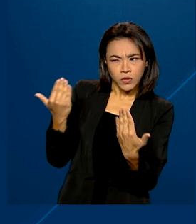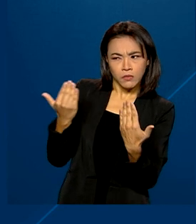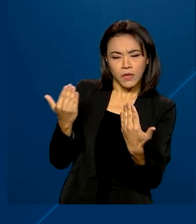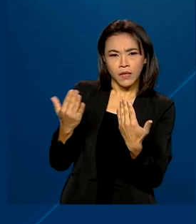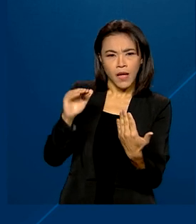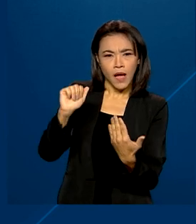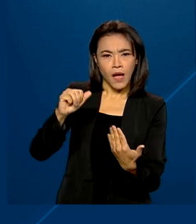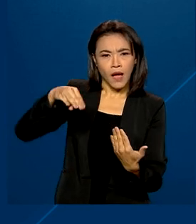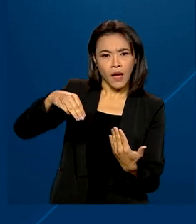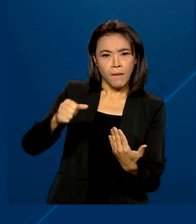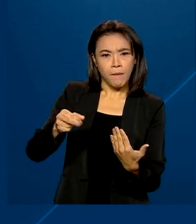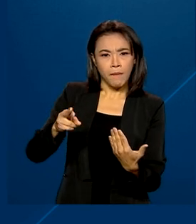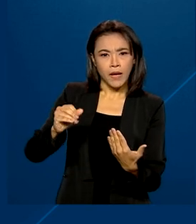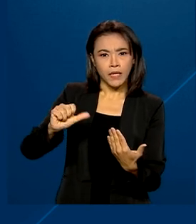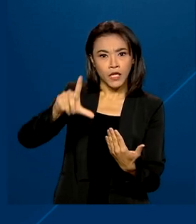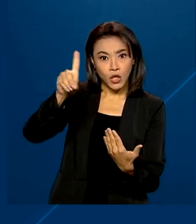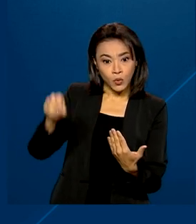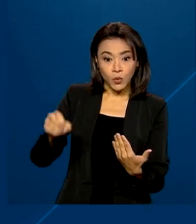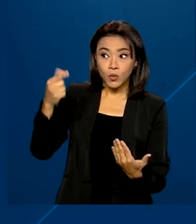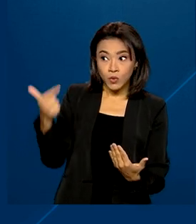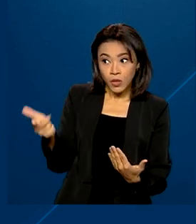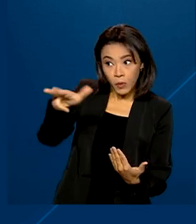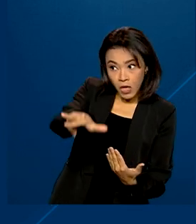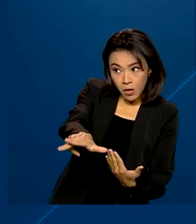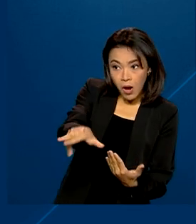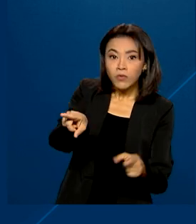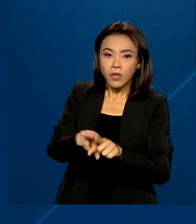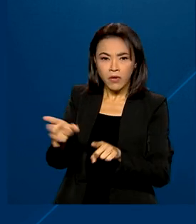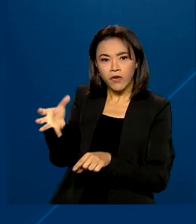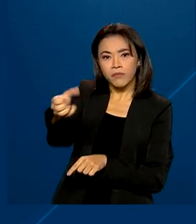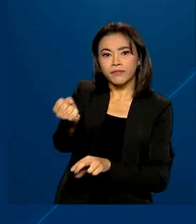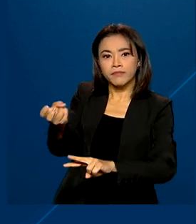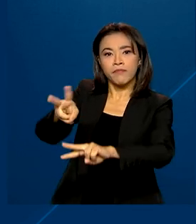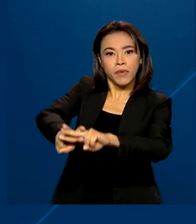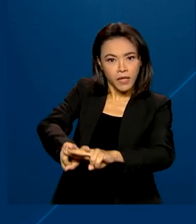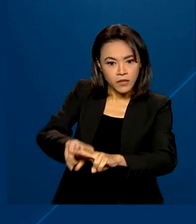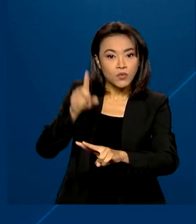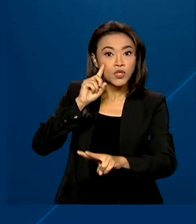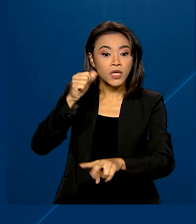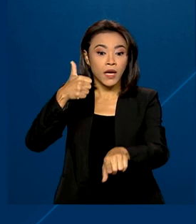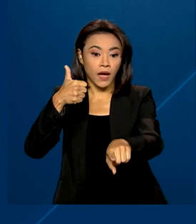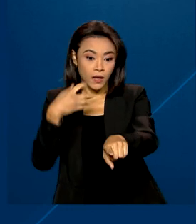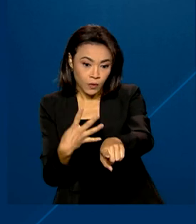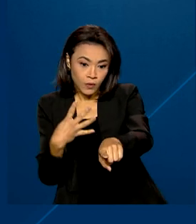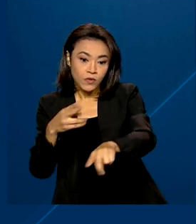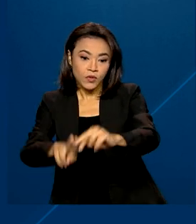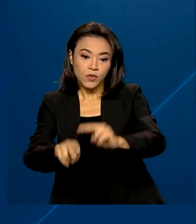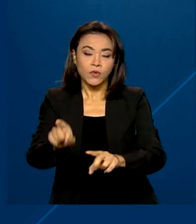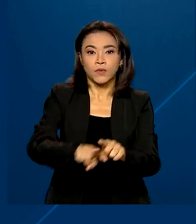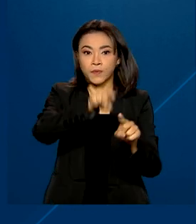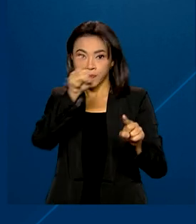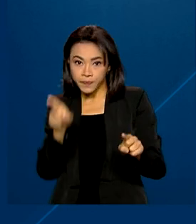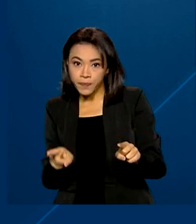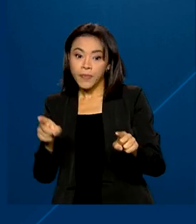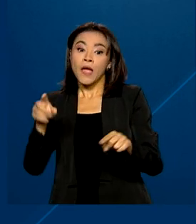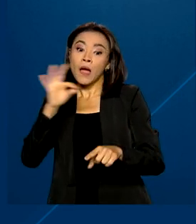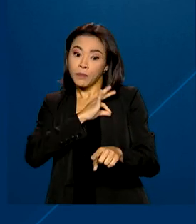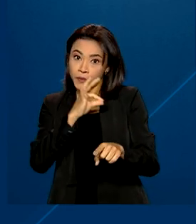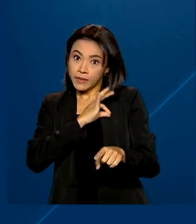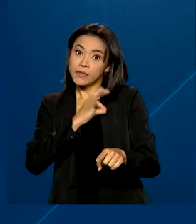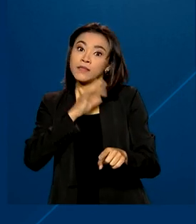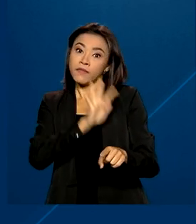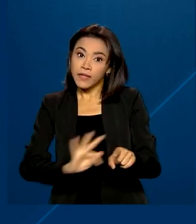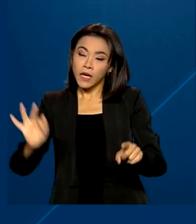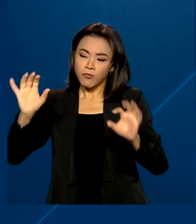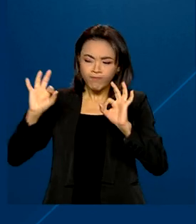Seu irmão, Ozenay da Costa de Oliveira, também foi preso em seguida, no dia 14 de junho. A Polícia Federal confirmou a